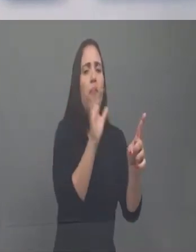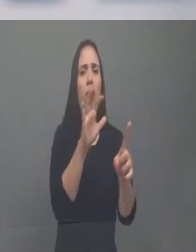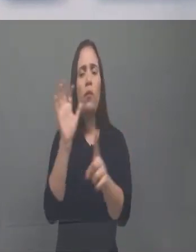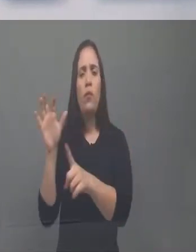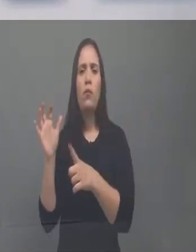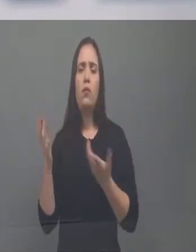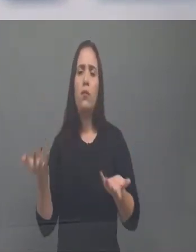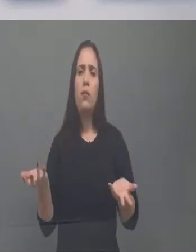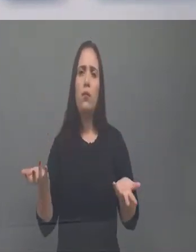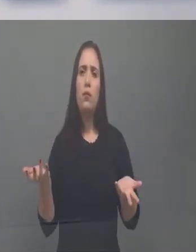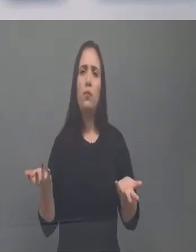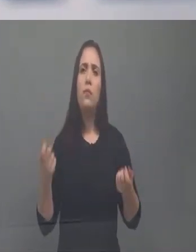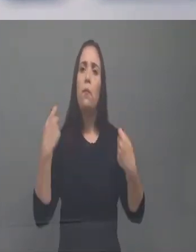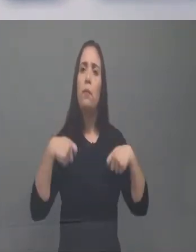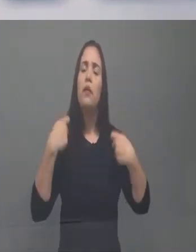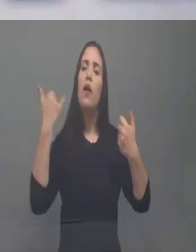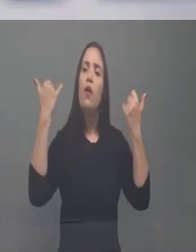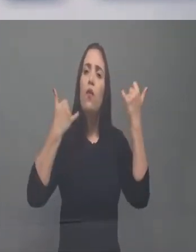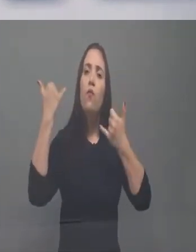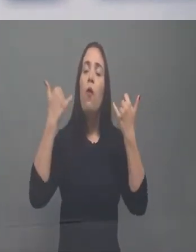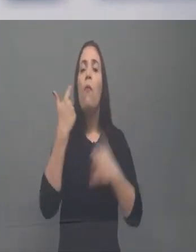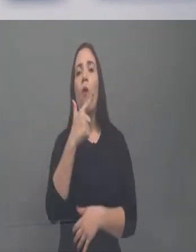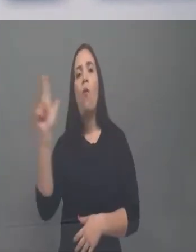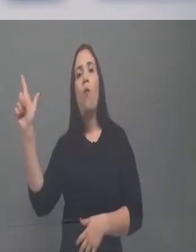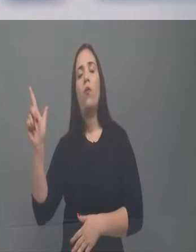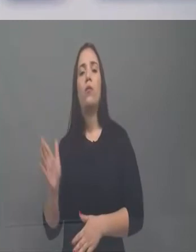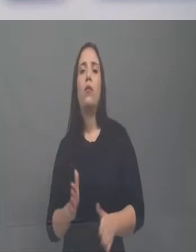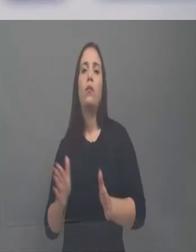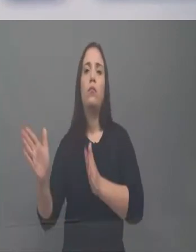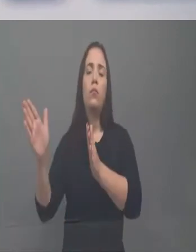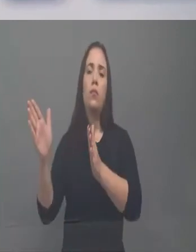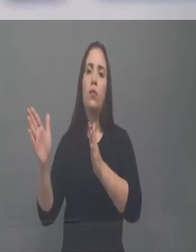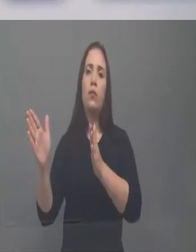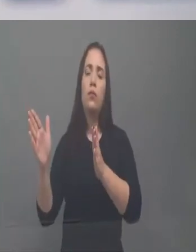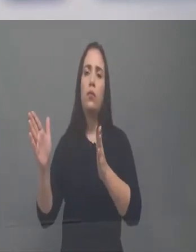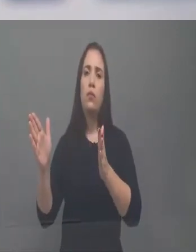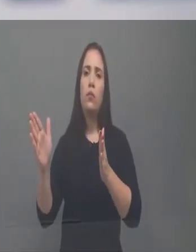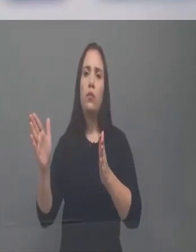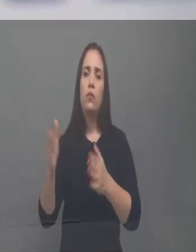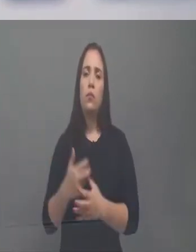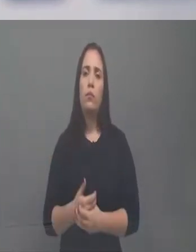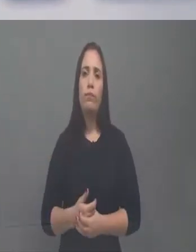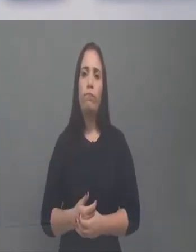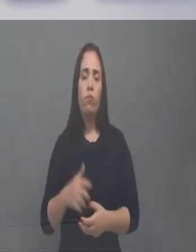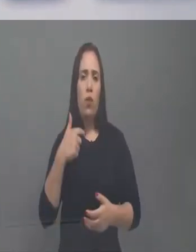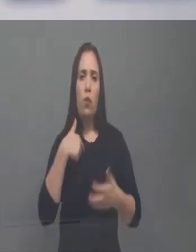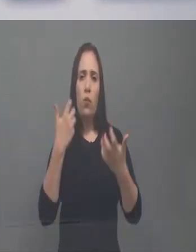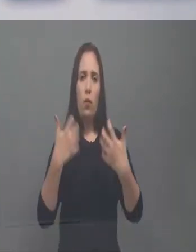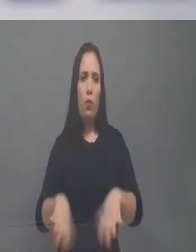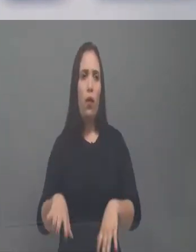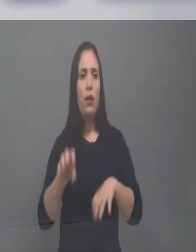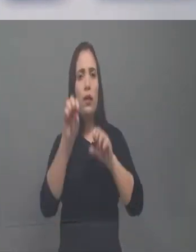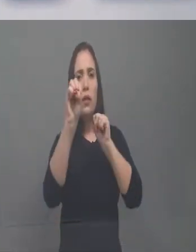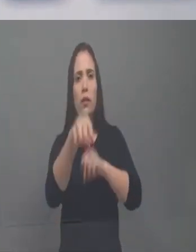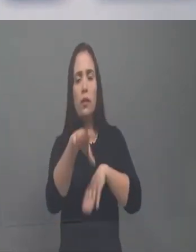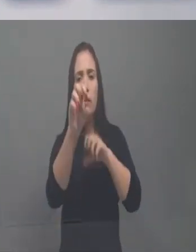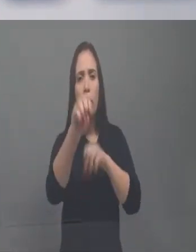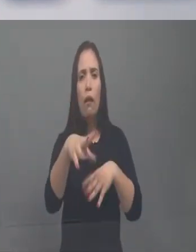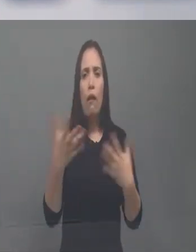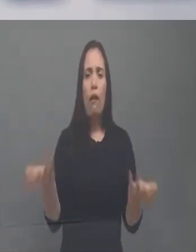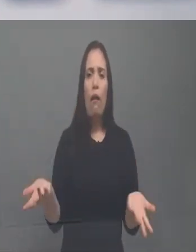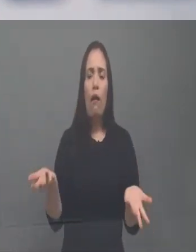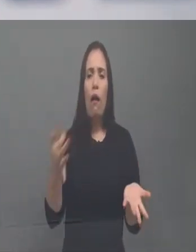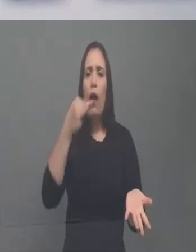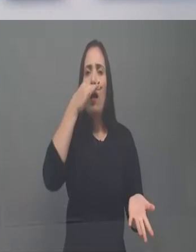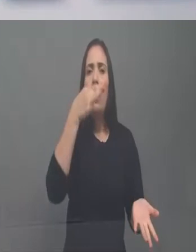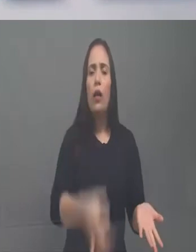dizer tudo, mas a gente tem que dar o tom, e eu não quero ensinar ninguém, nem quero aqui criticar a